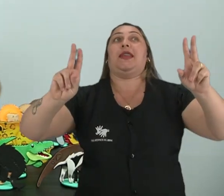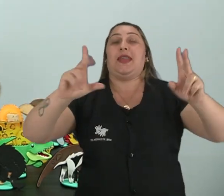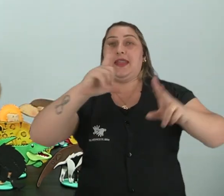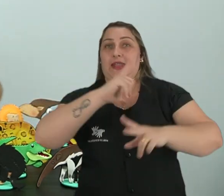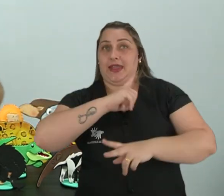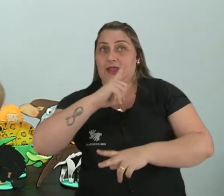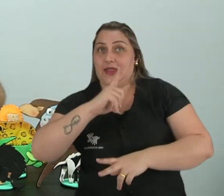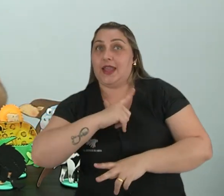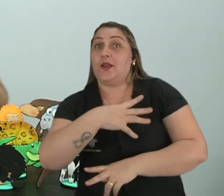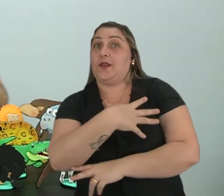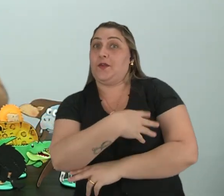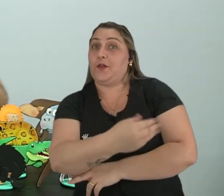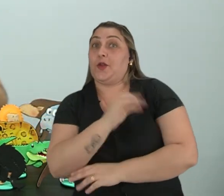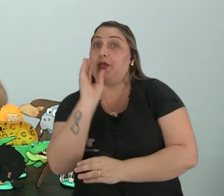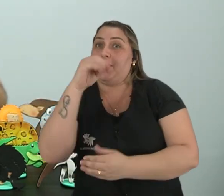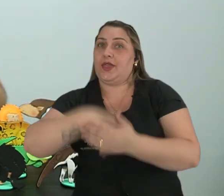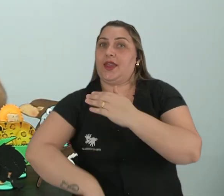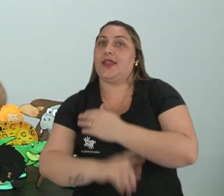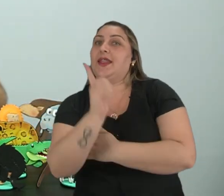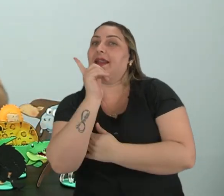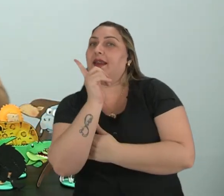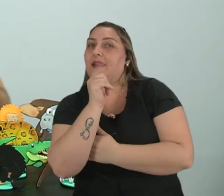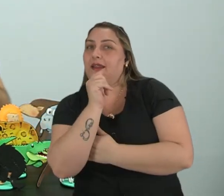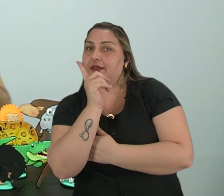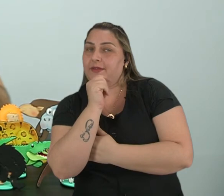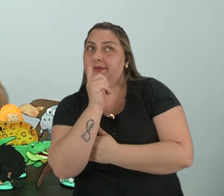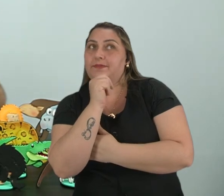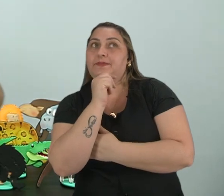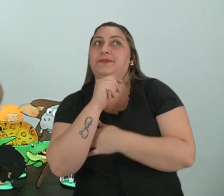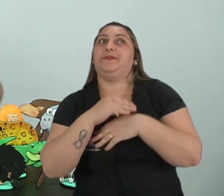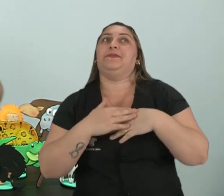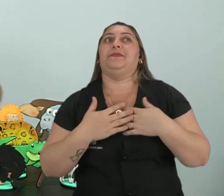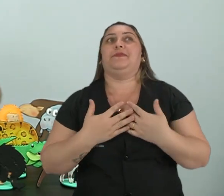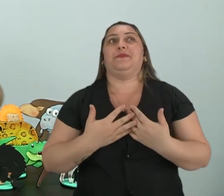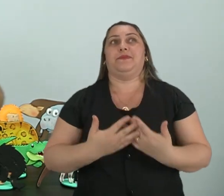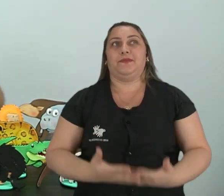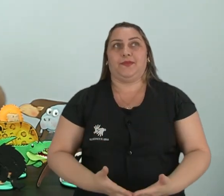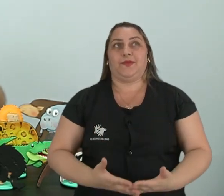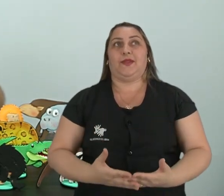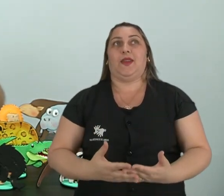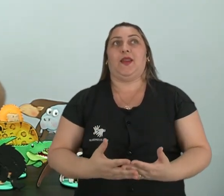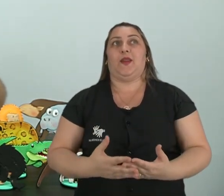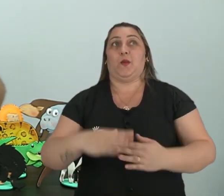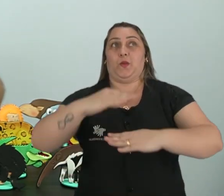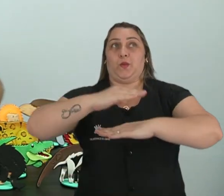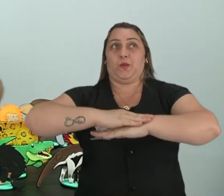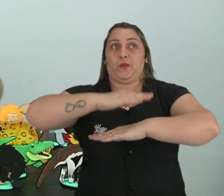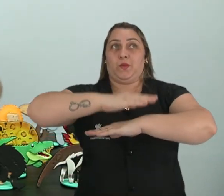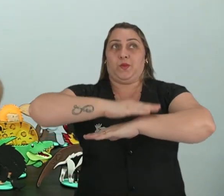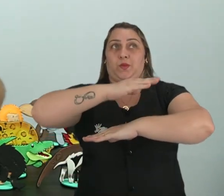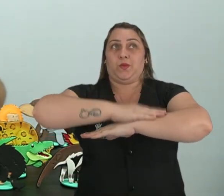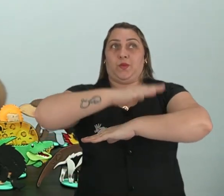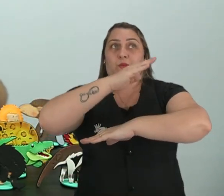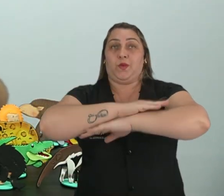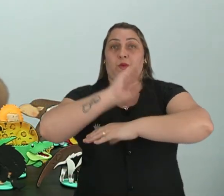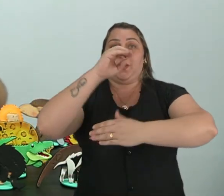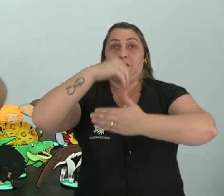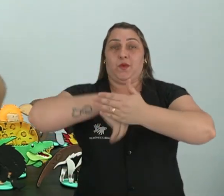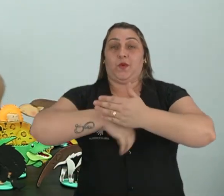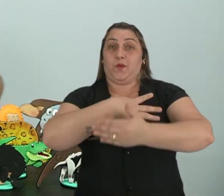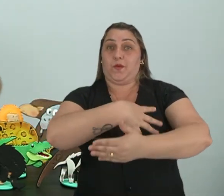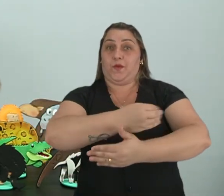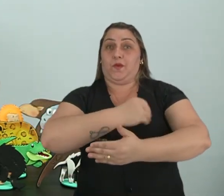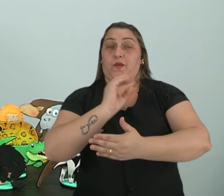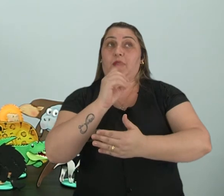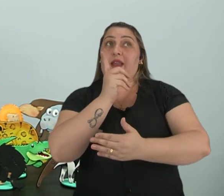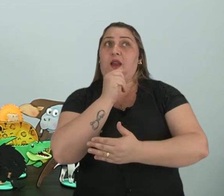tem os filhotinhos dentro da água, né? Eles vão lá, os sapinhos, né? Os sapos botam os filhotinhos dentro da água.